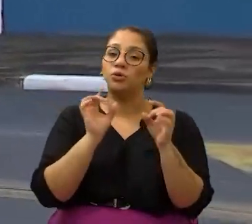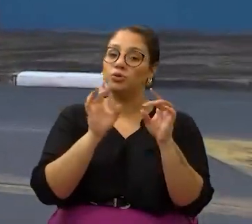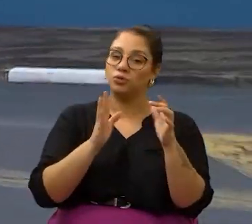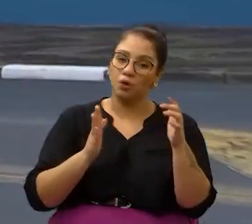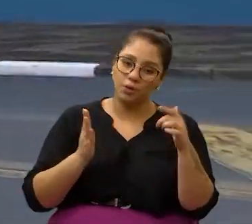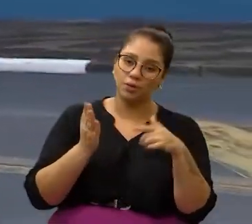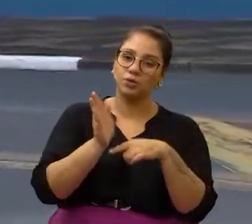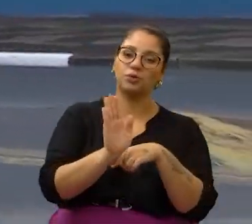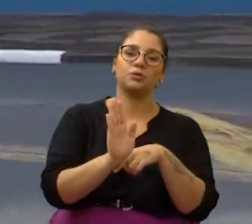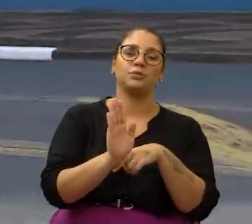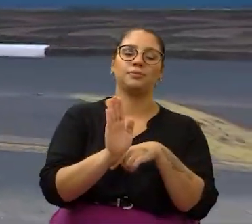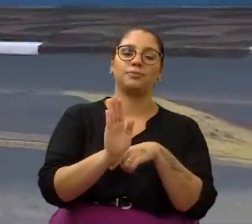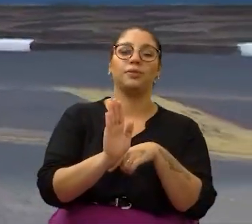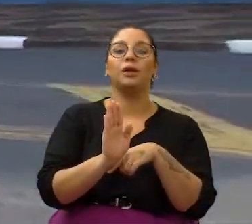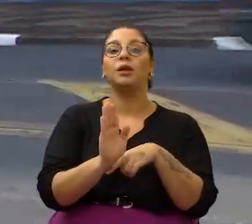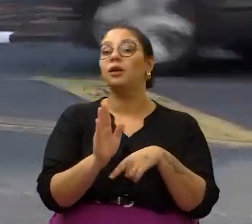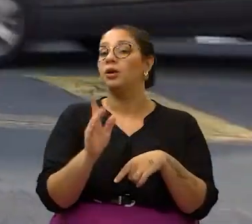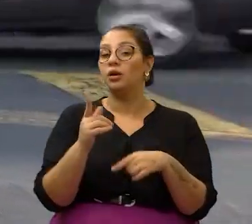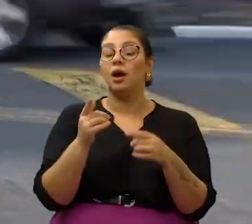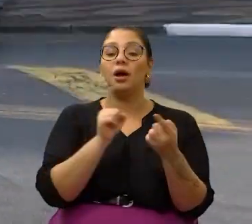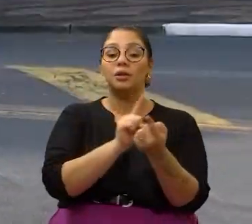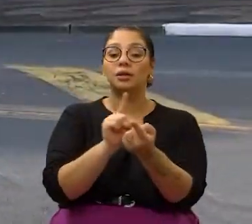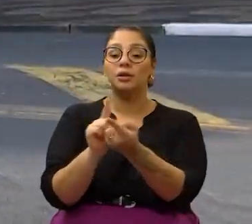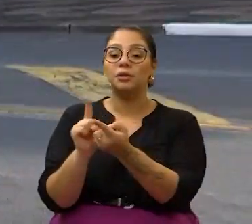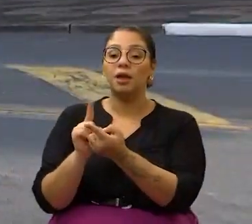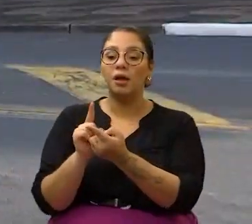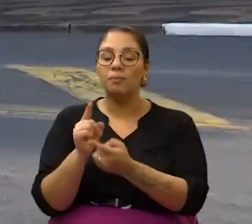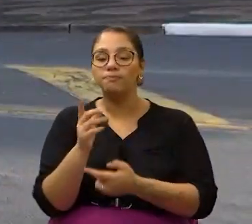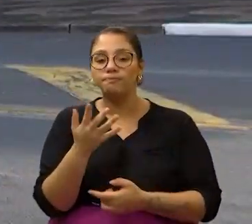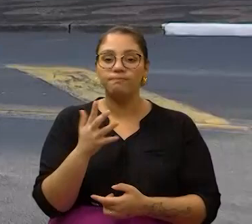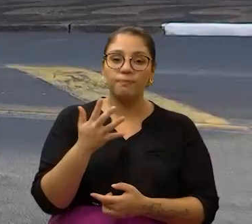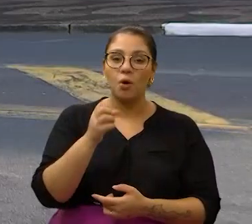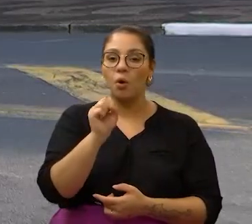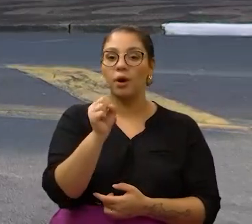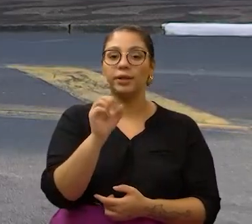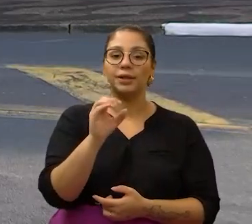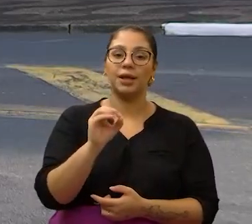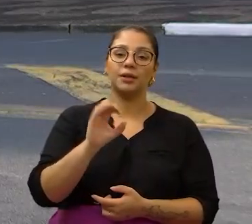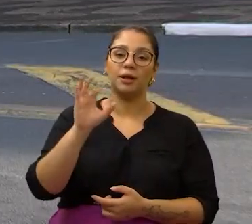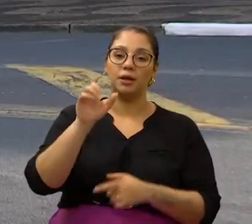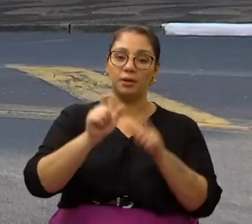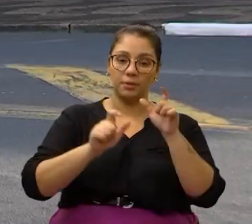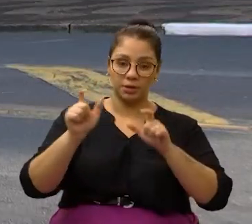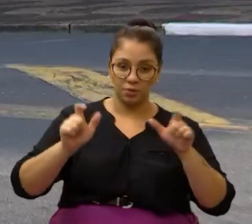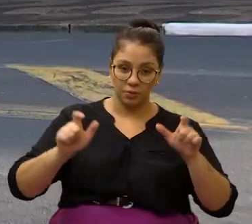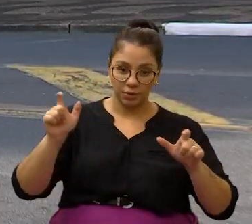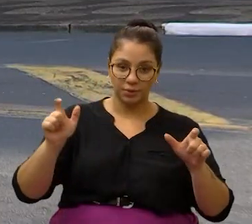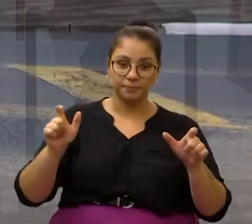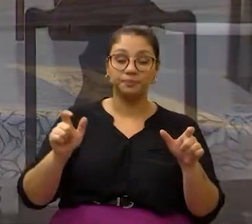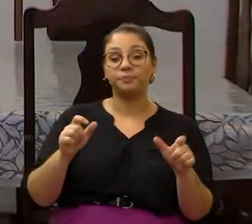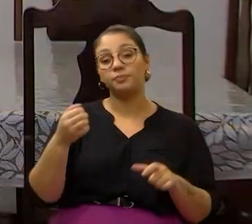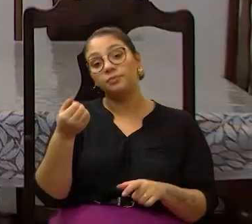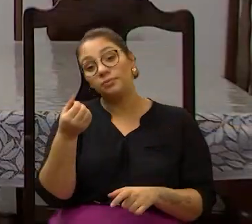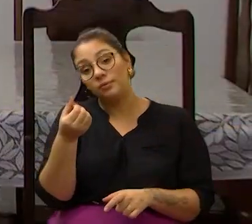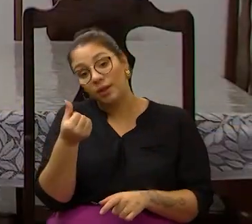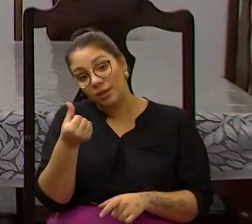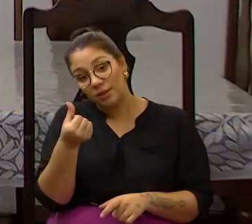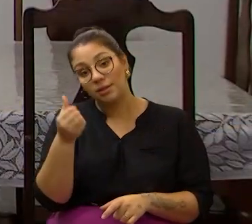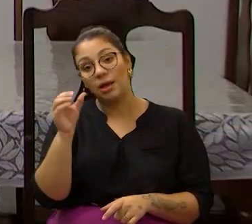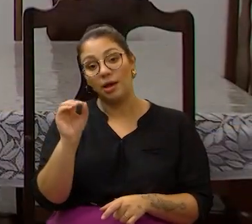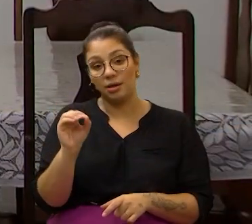assistência. Nós atendemos basicamente em torno de 80 pessoas, sendo que 60